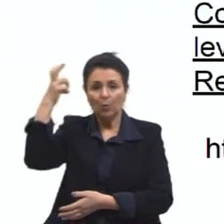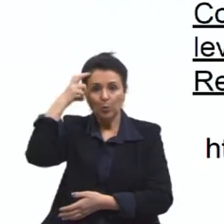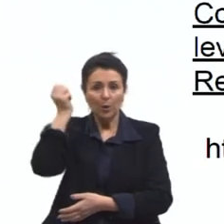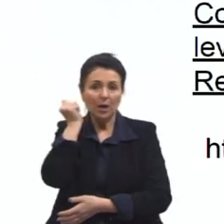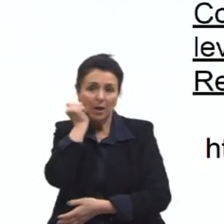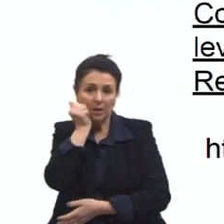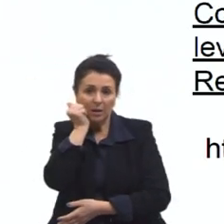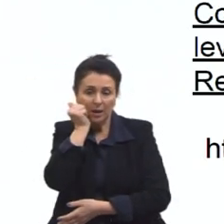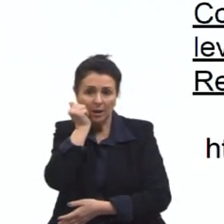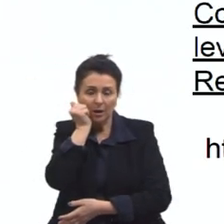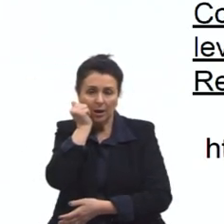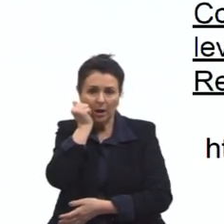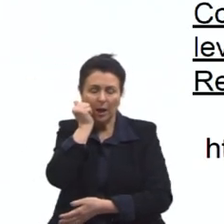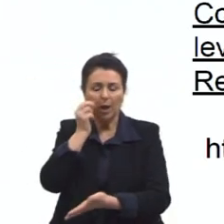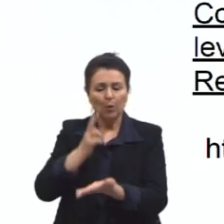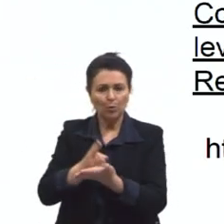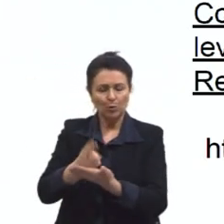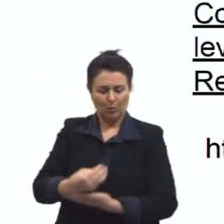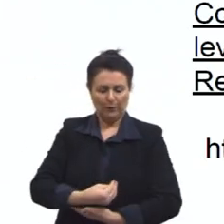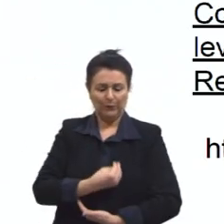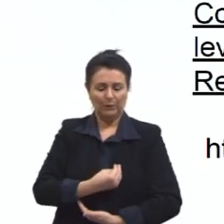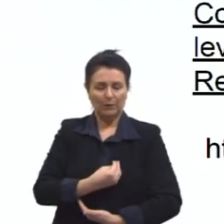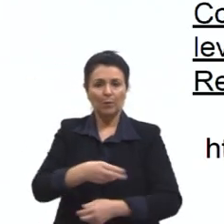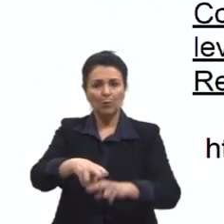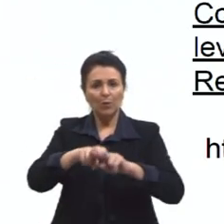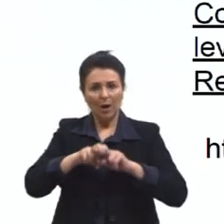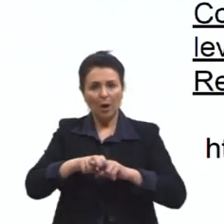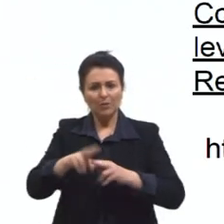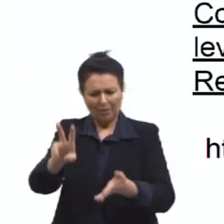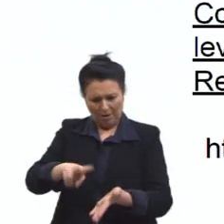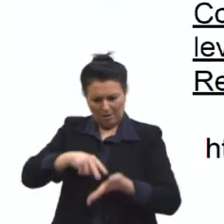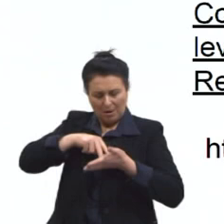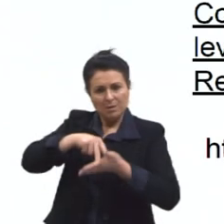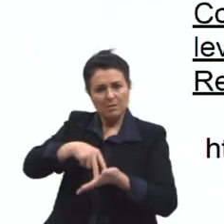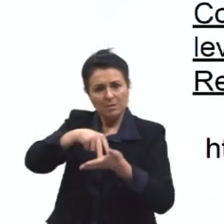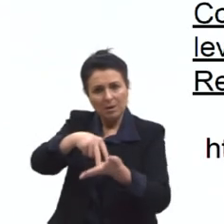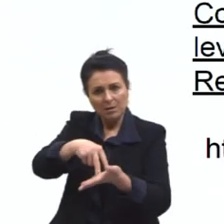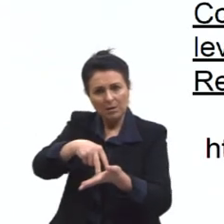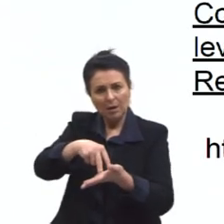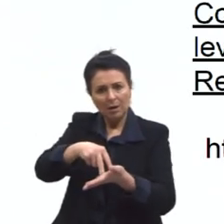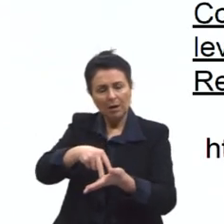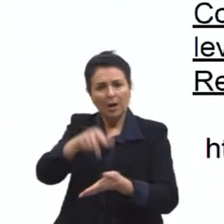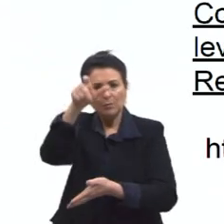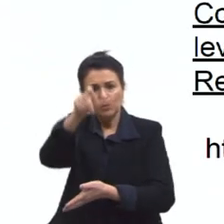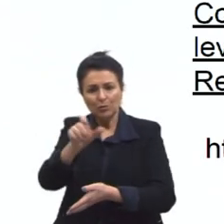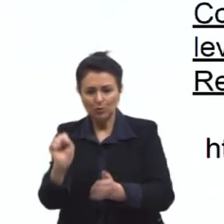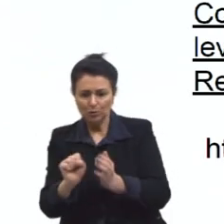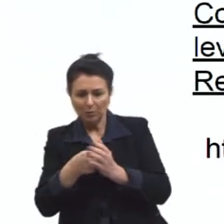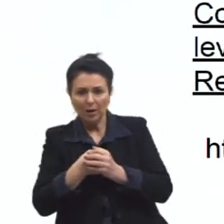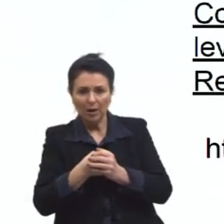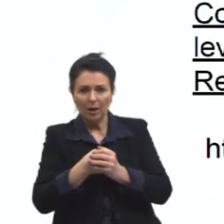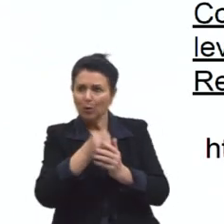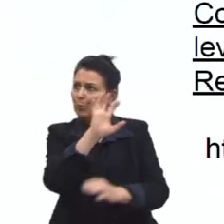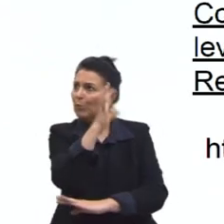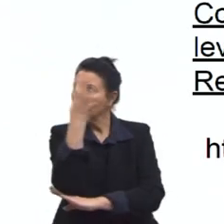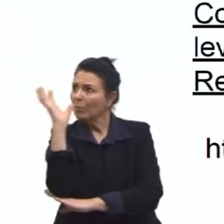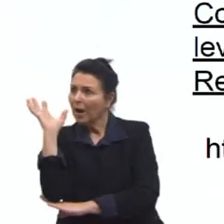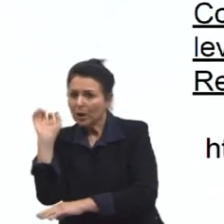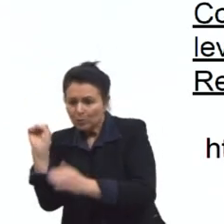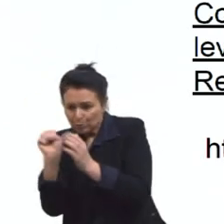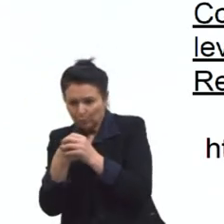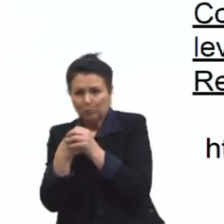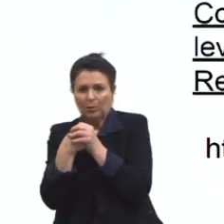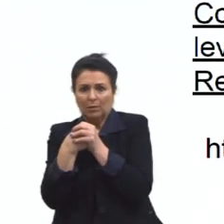ela sobreviveu a esse período através de muita resistência. As pessoas tinham que esconder, ir para o meio do mato, fazer isso